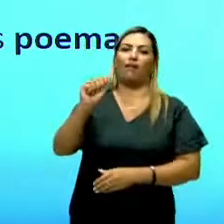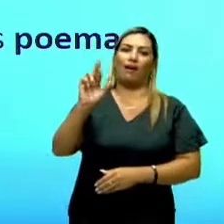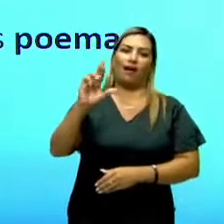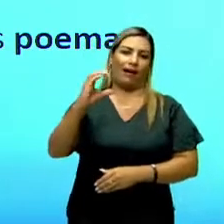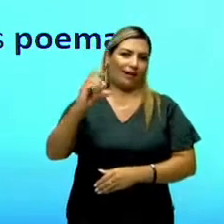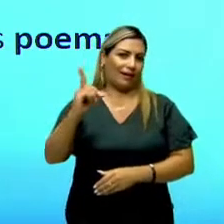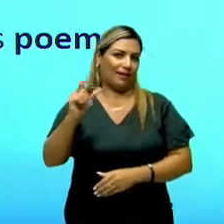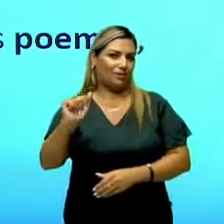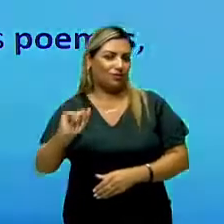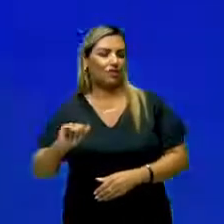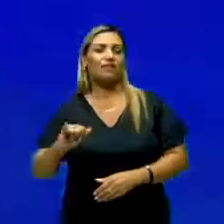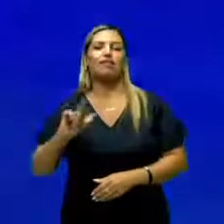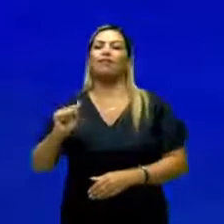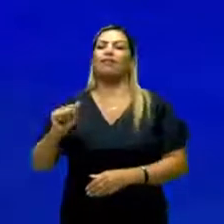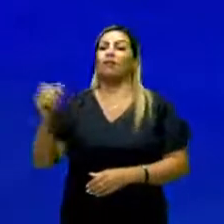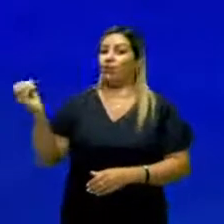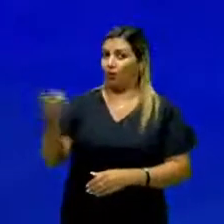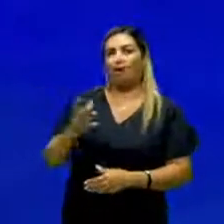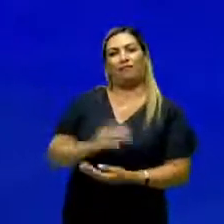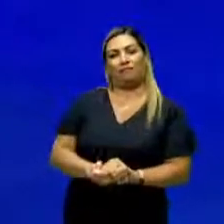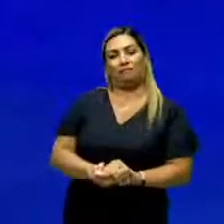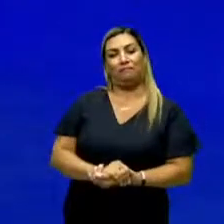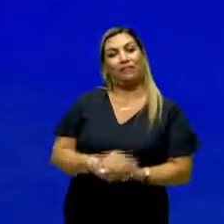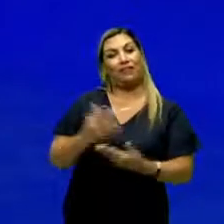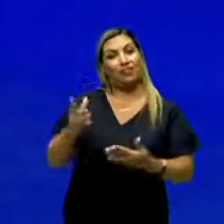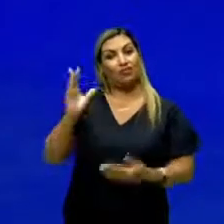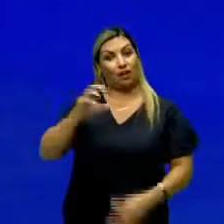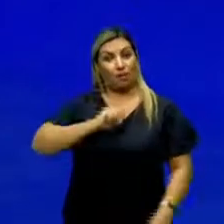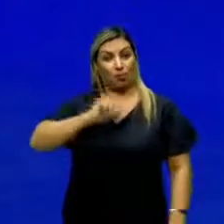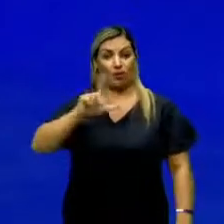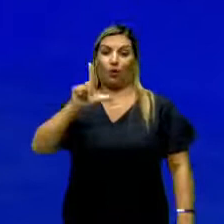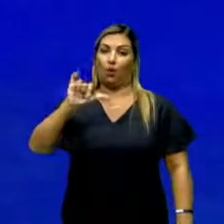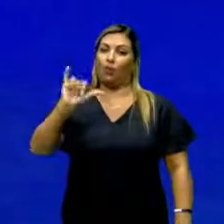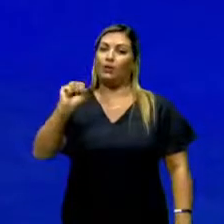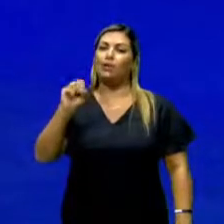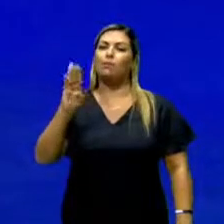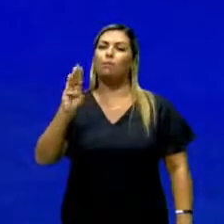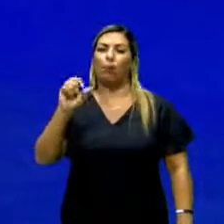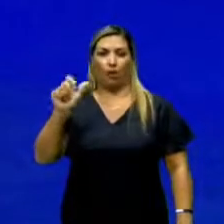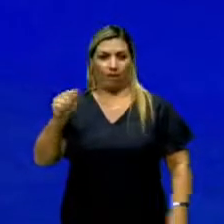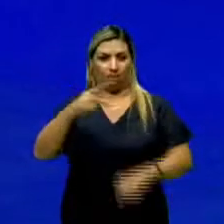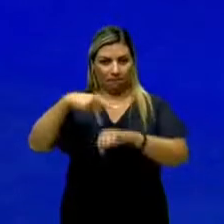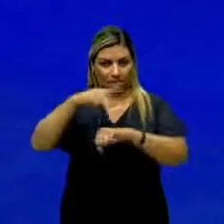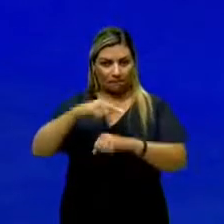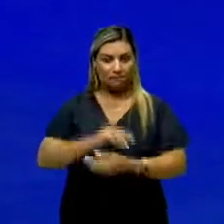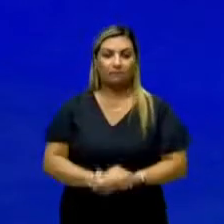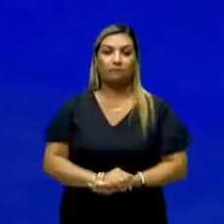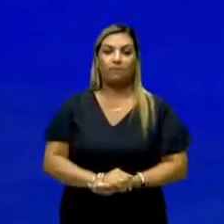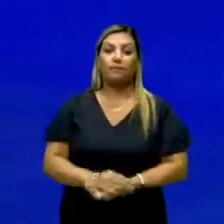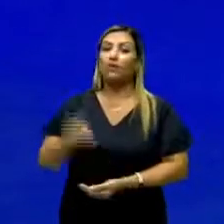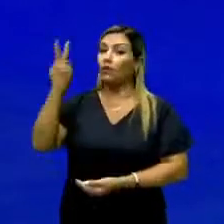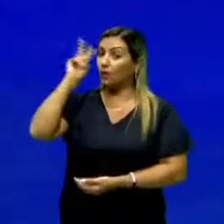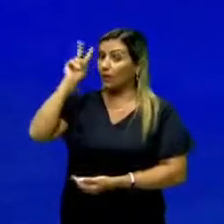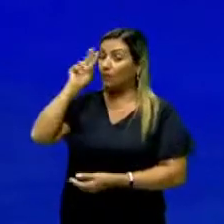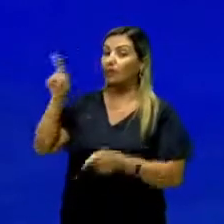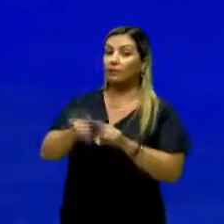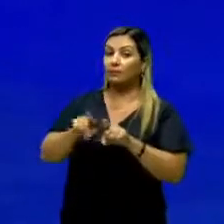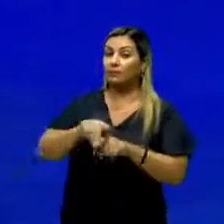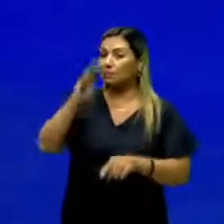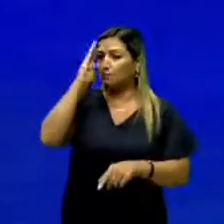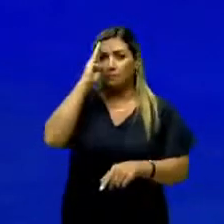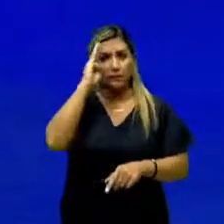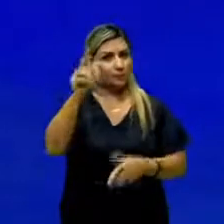que foi chamada realmente de Nova Arcádia, mas já em Lisboa. Só para relembrar também, o principal